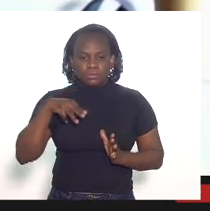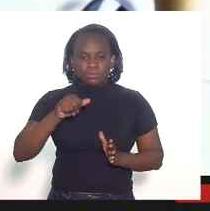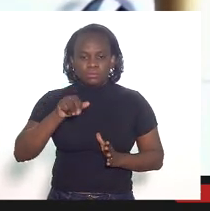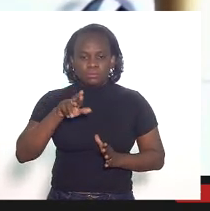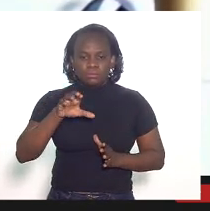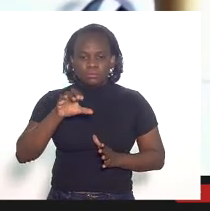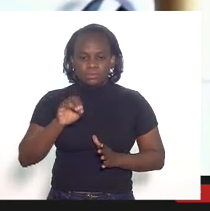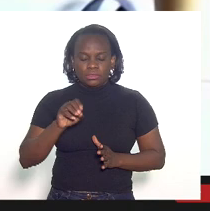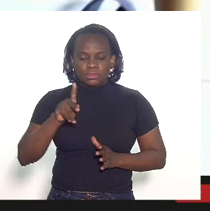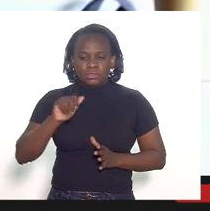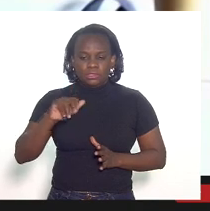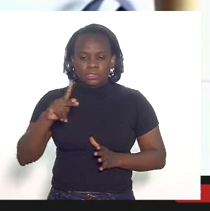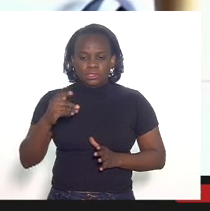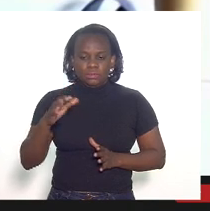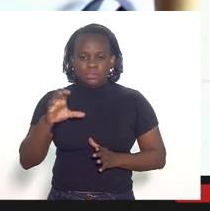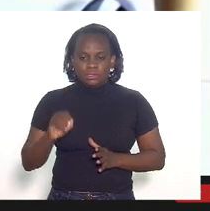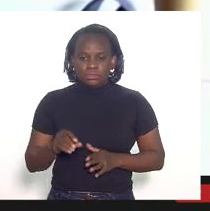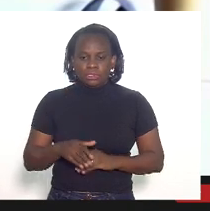Márcio Pacheco